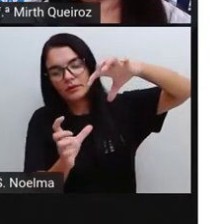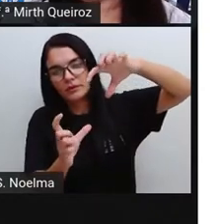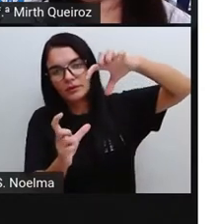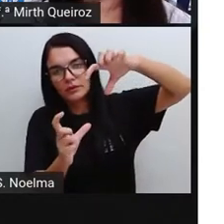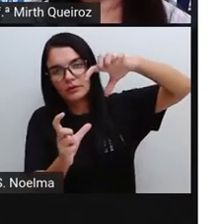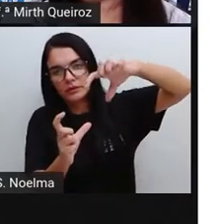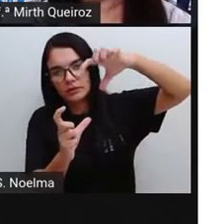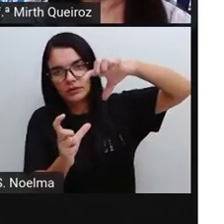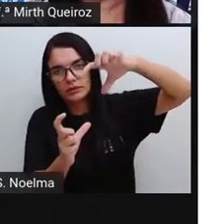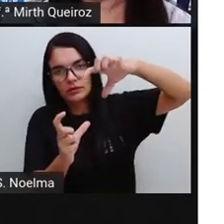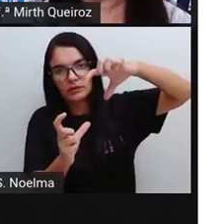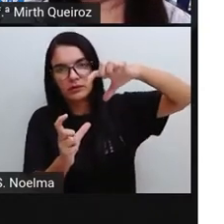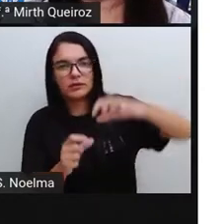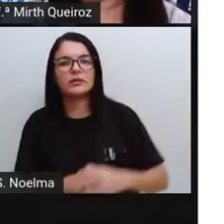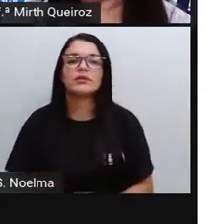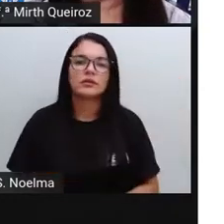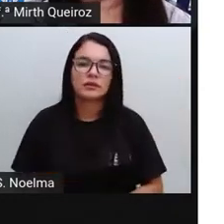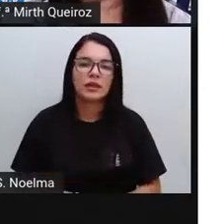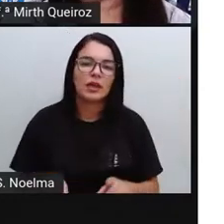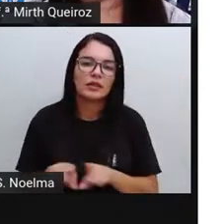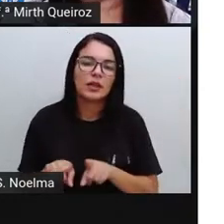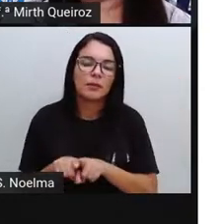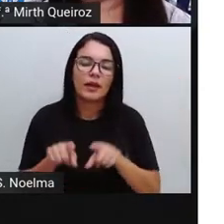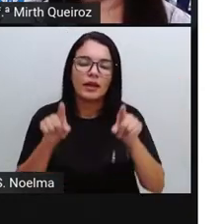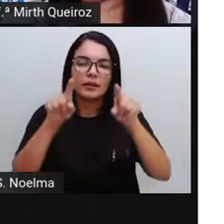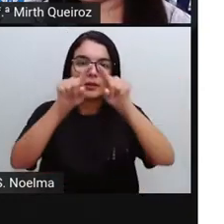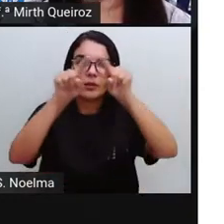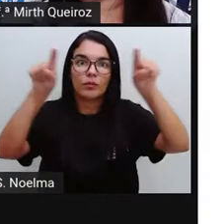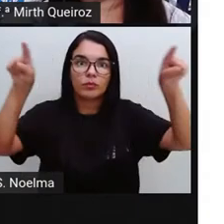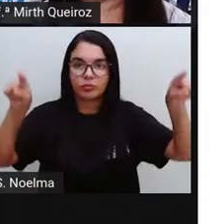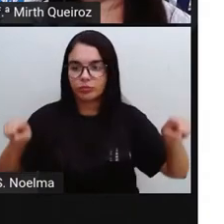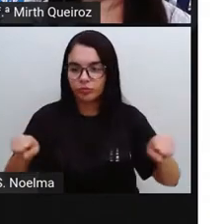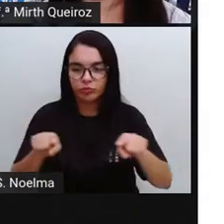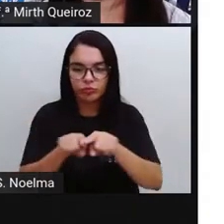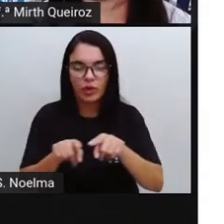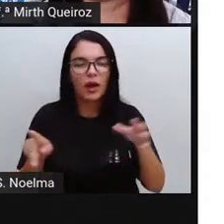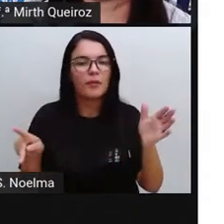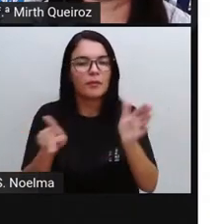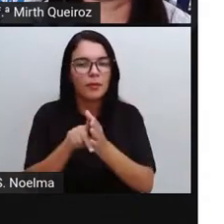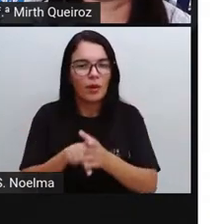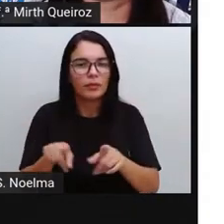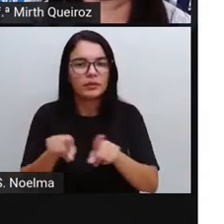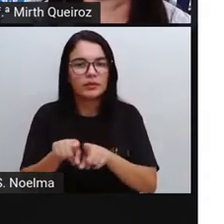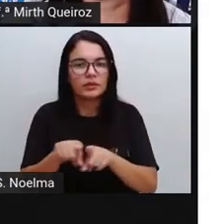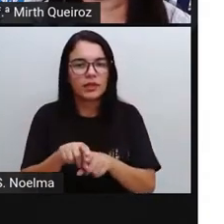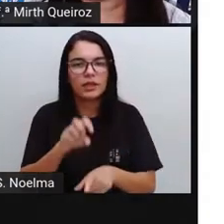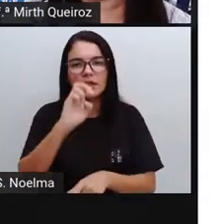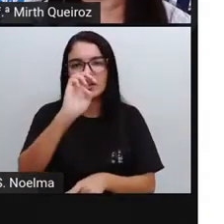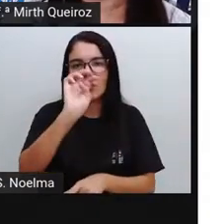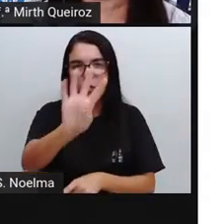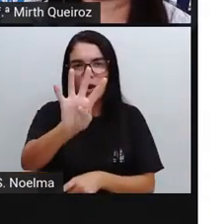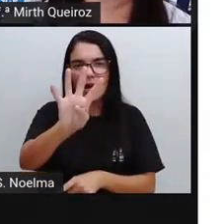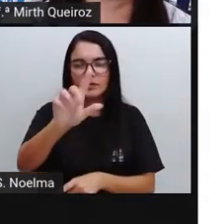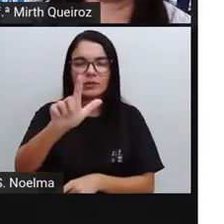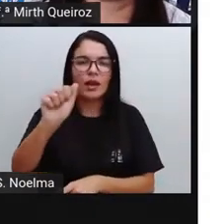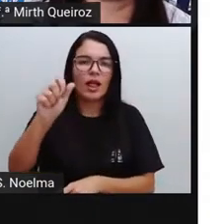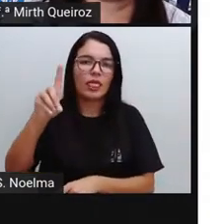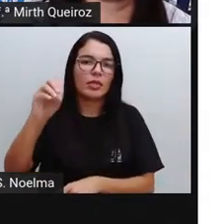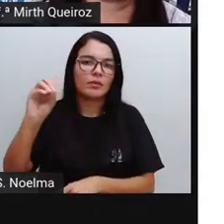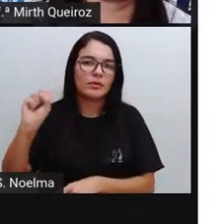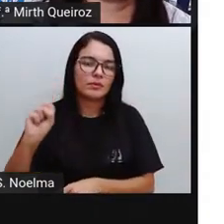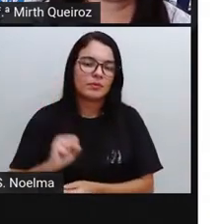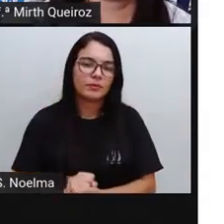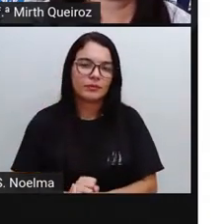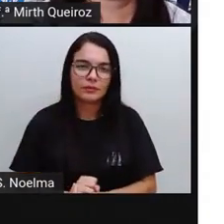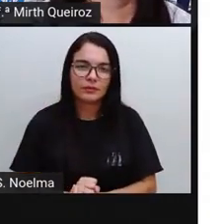quadrado a mais, né? E o próprio quadro aqui também é um polígono de quatro lados.